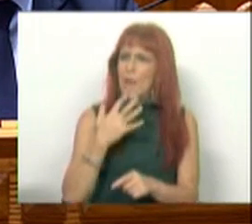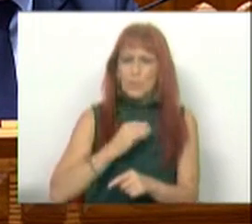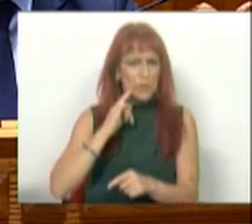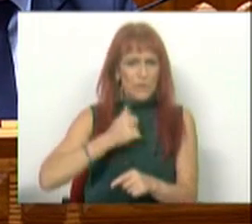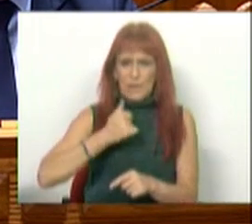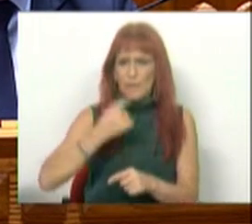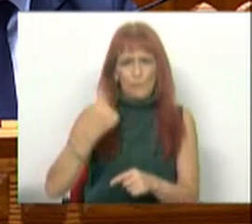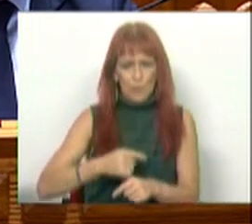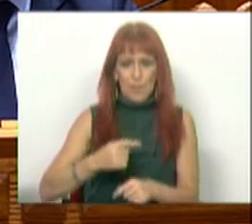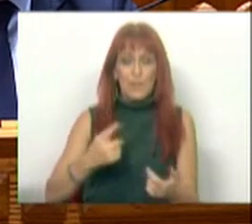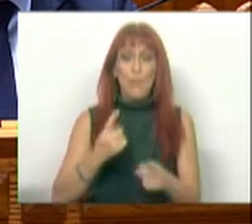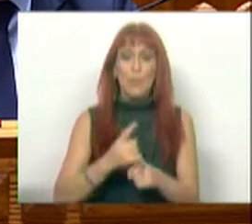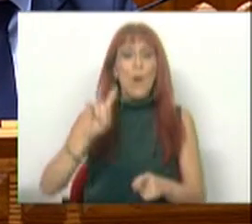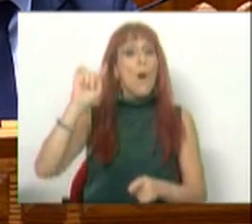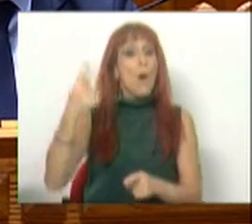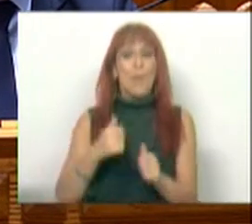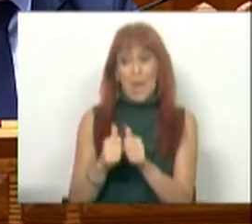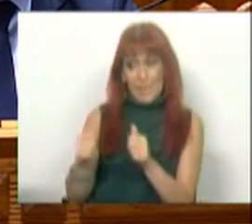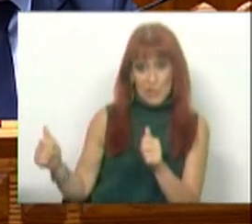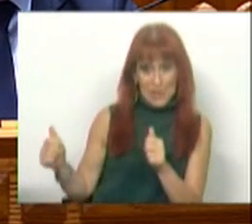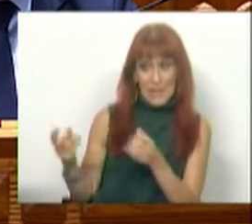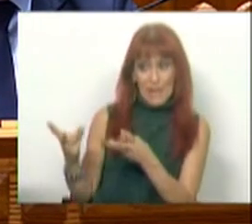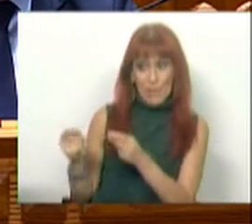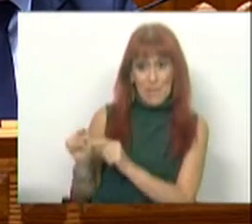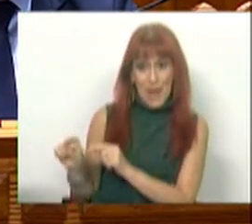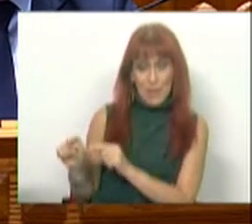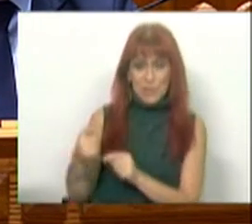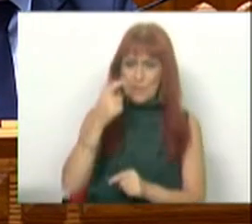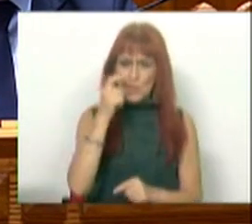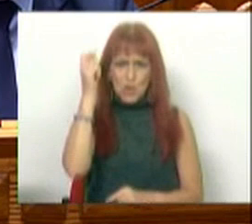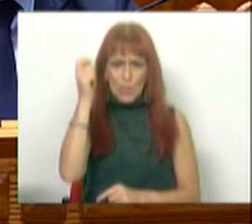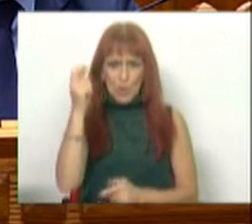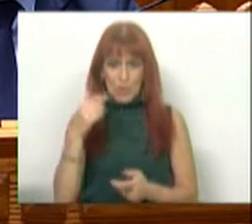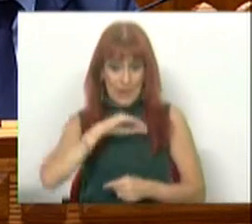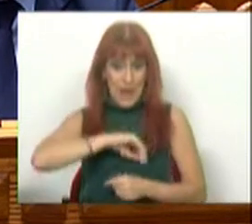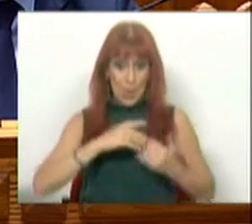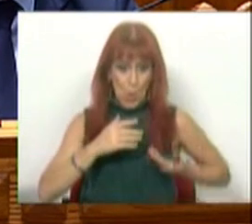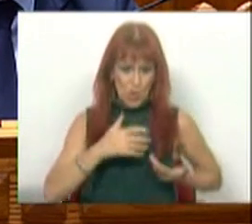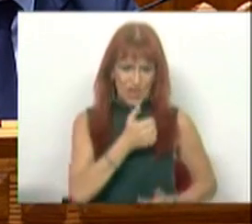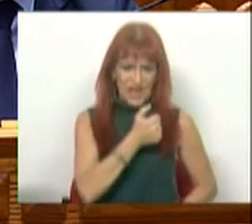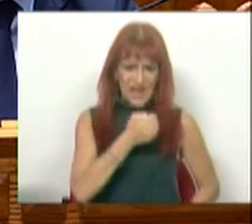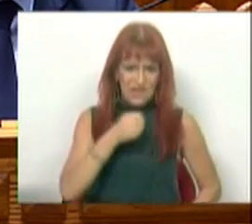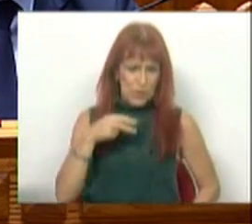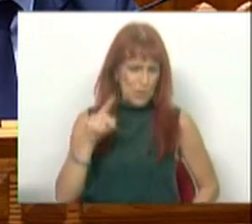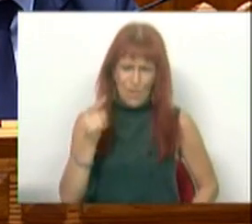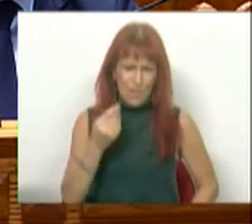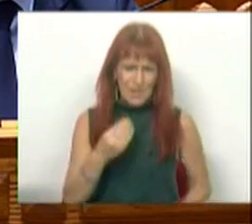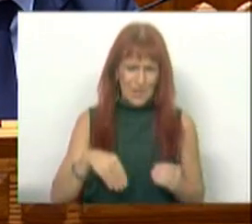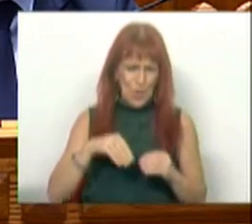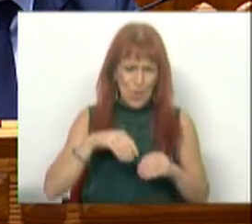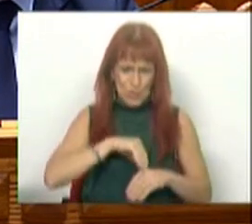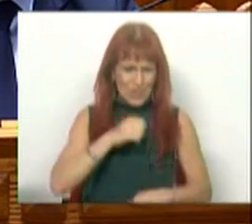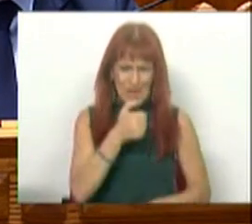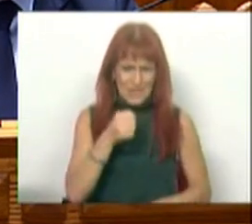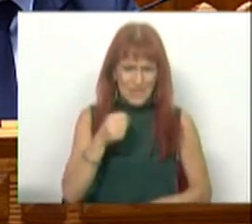essencial, porque se não nos tivéssemos afastados da fórmula, os pensionistas que ganham hoje 500 euros não ganhariam hoje